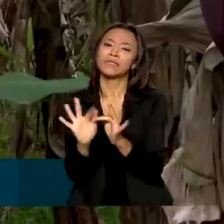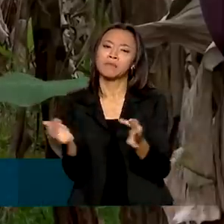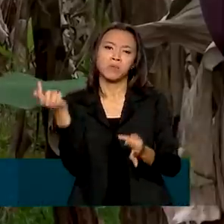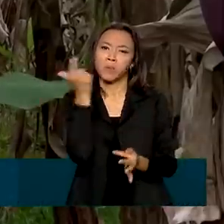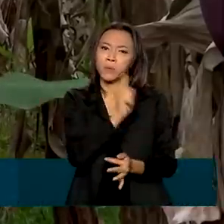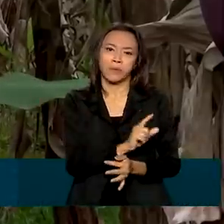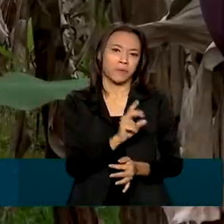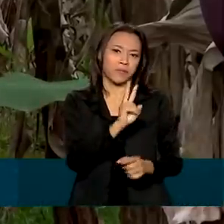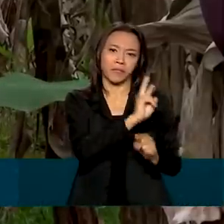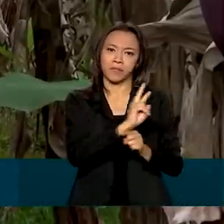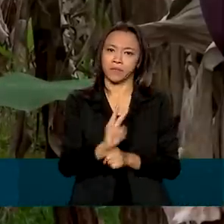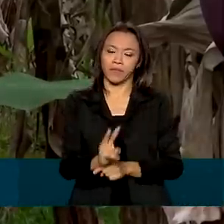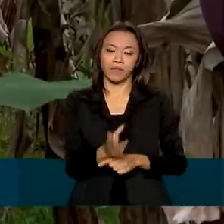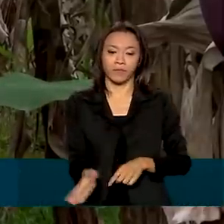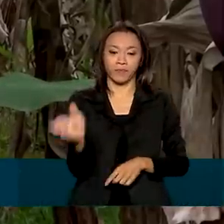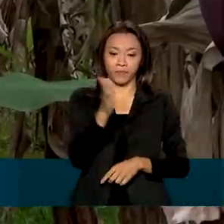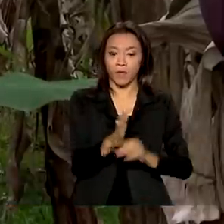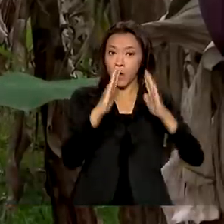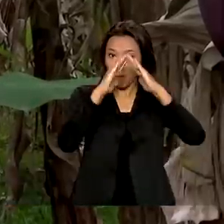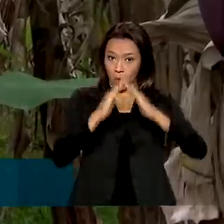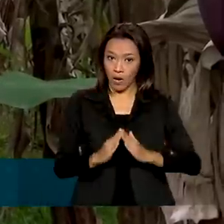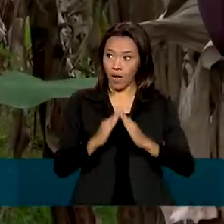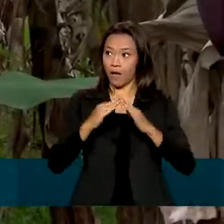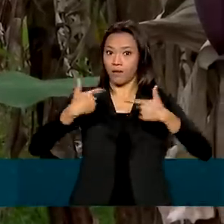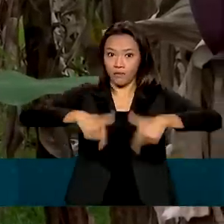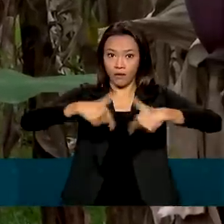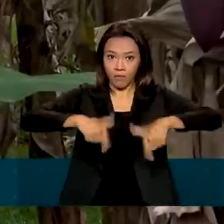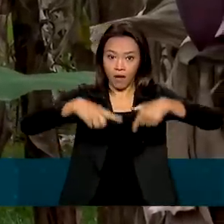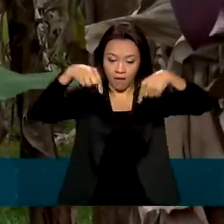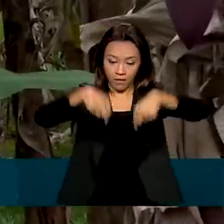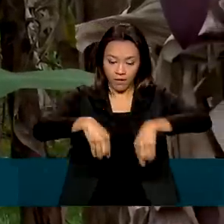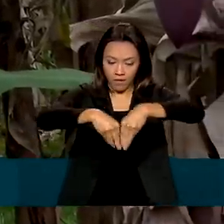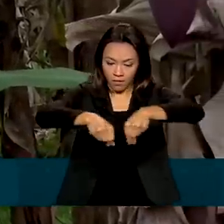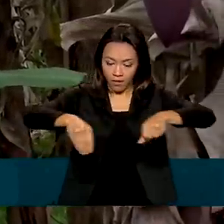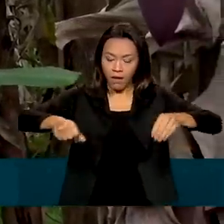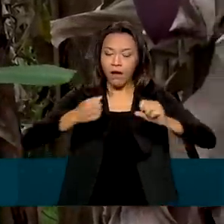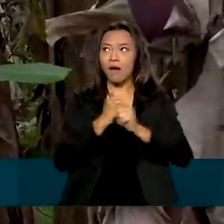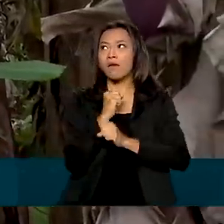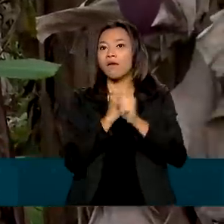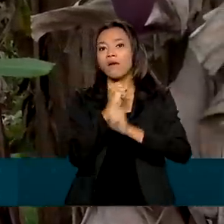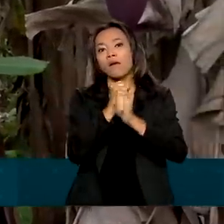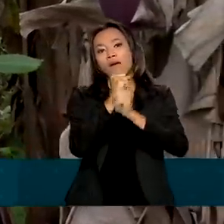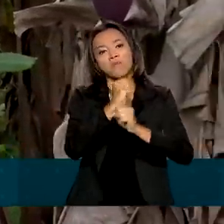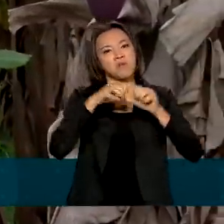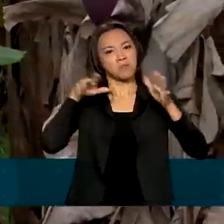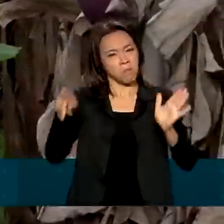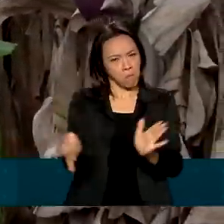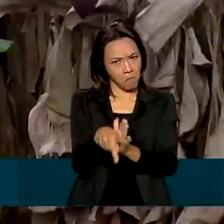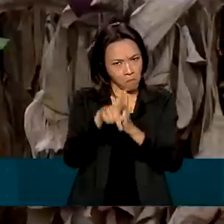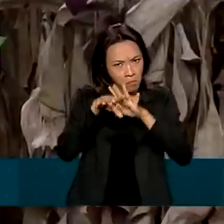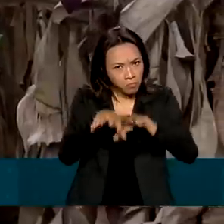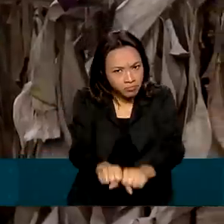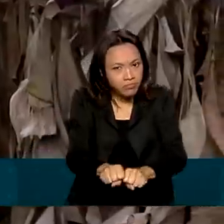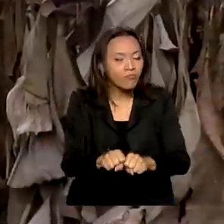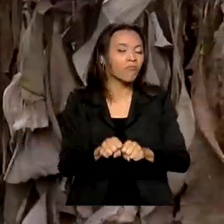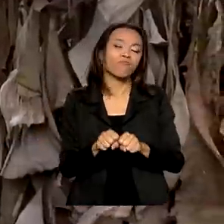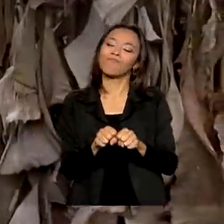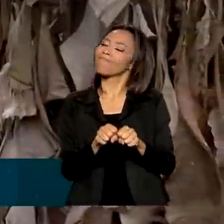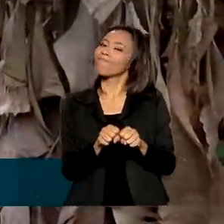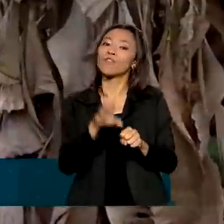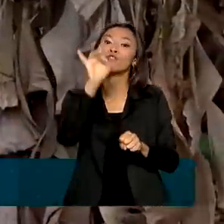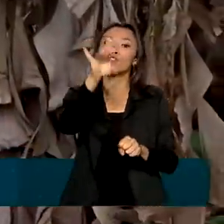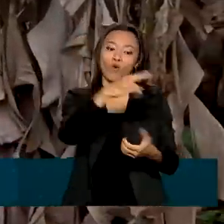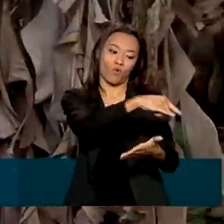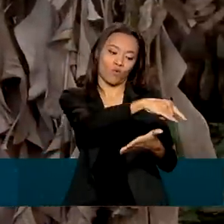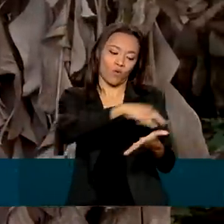Apesar de morarem na terra e de trabalharem nela anos a fio, as famílias não são donas. A propriedade só vem com um